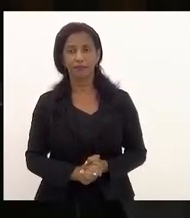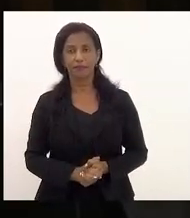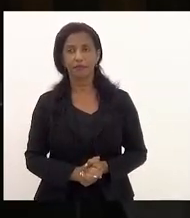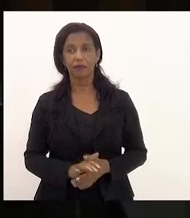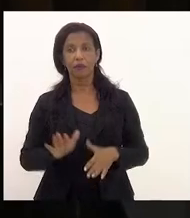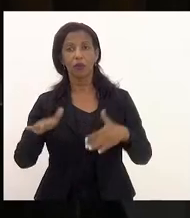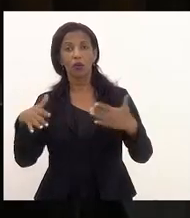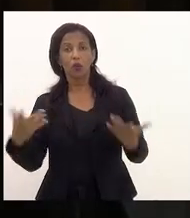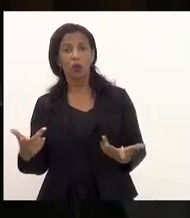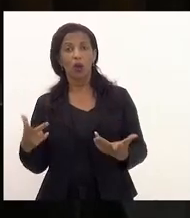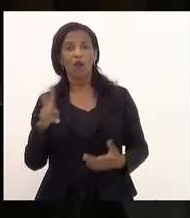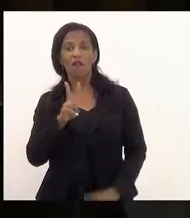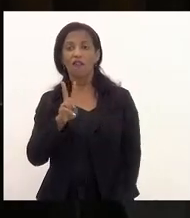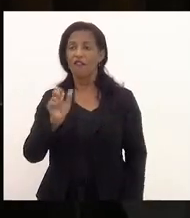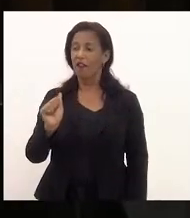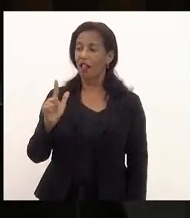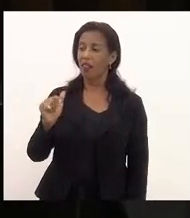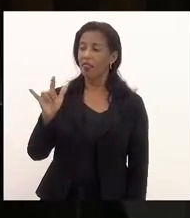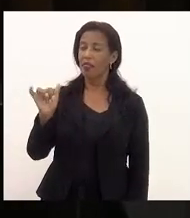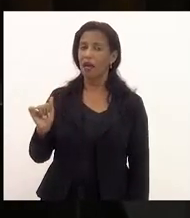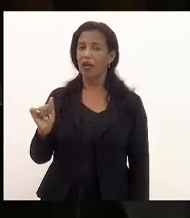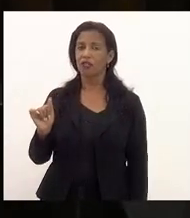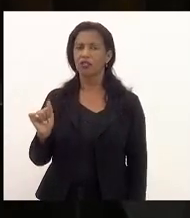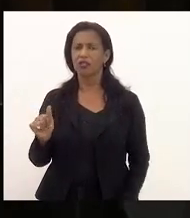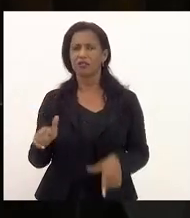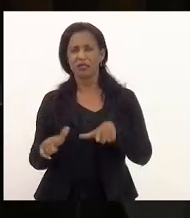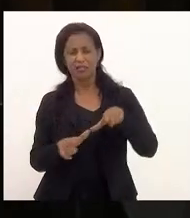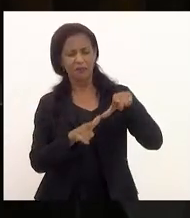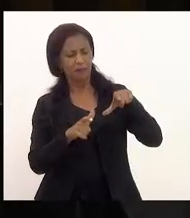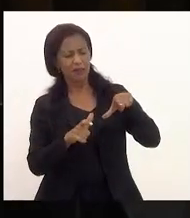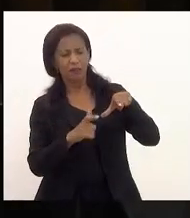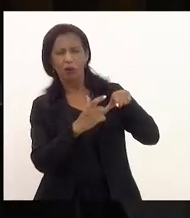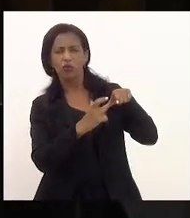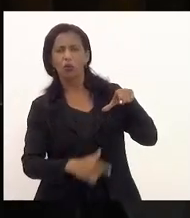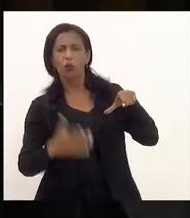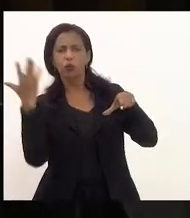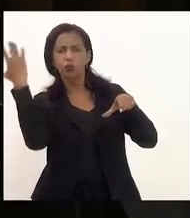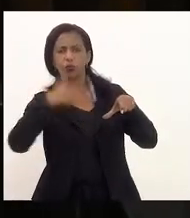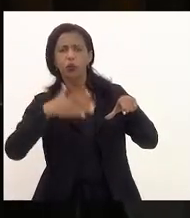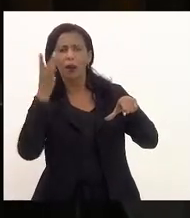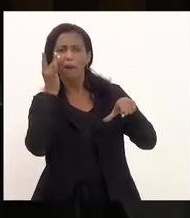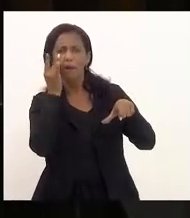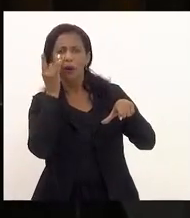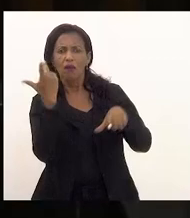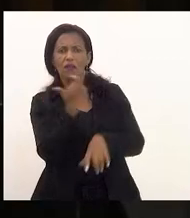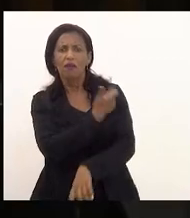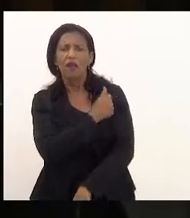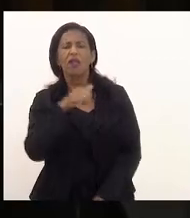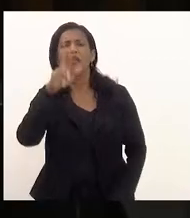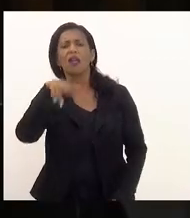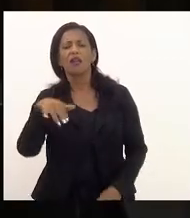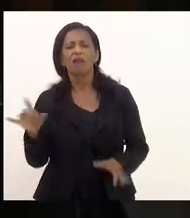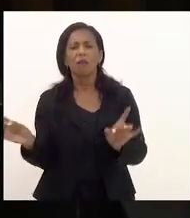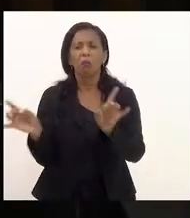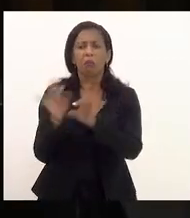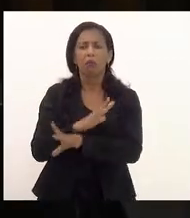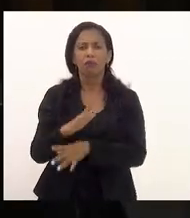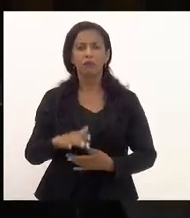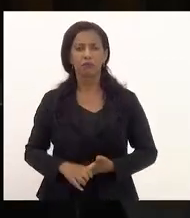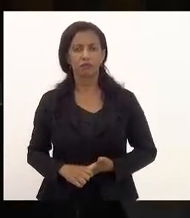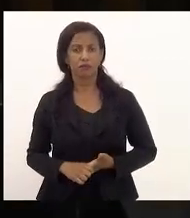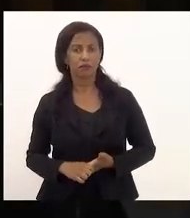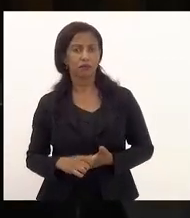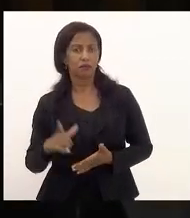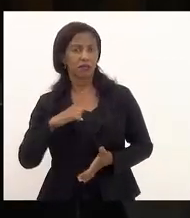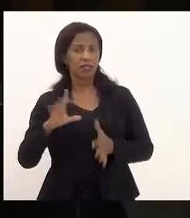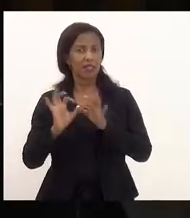qual será a validade desse passaporte sanitário? quem estará apto para